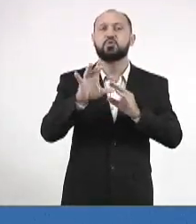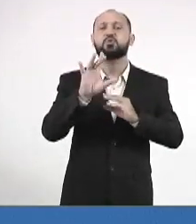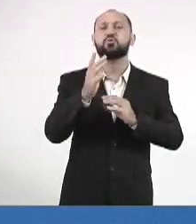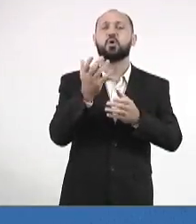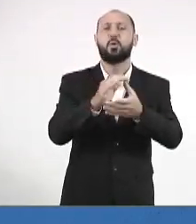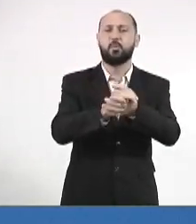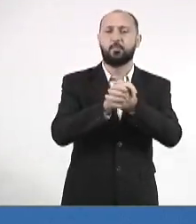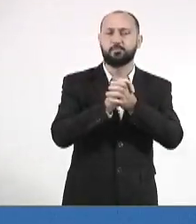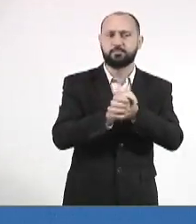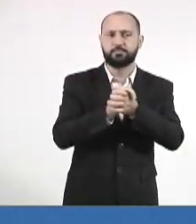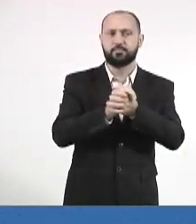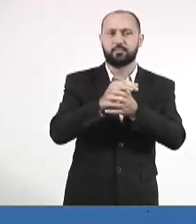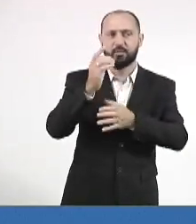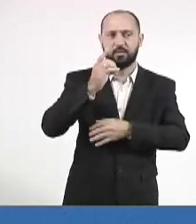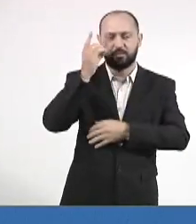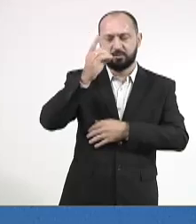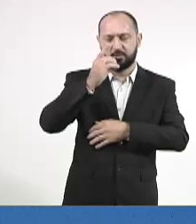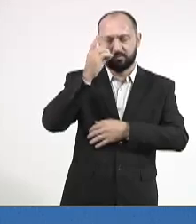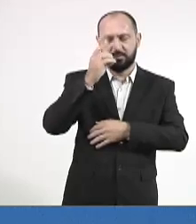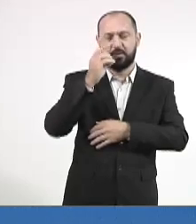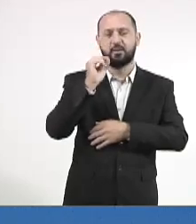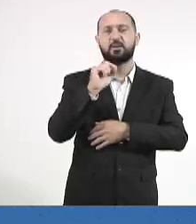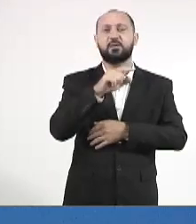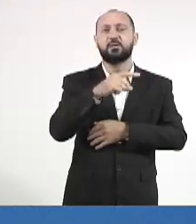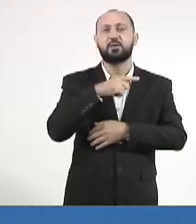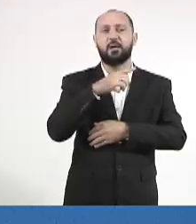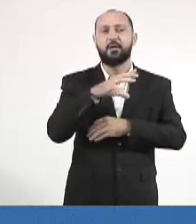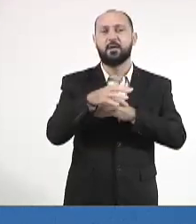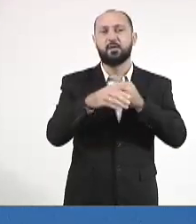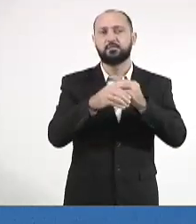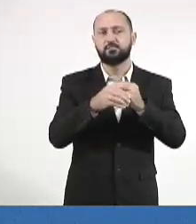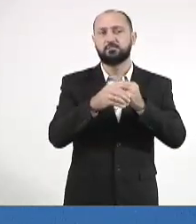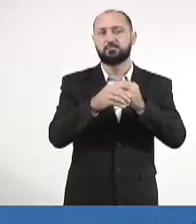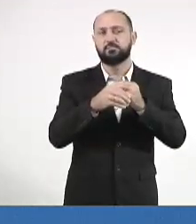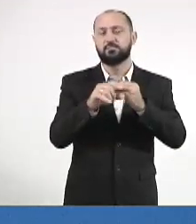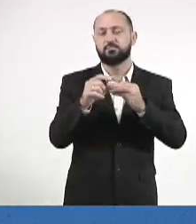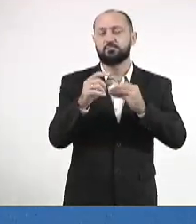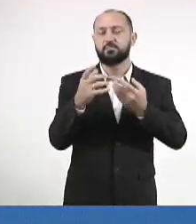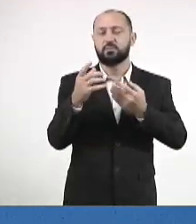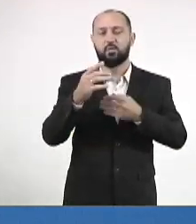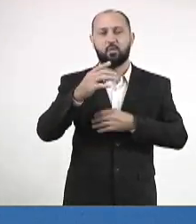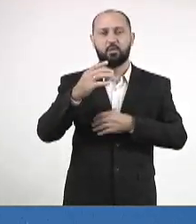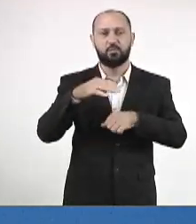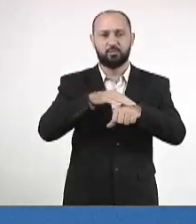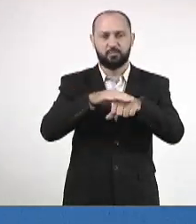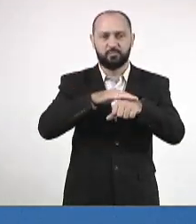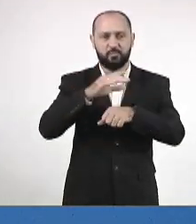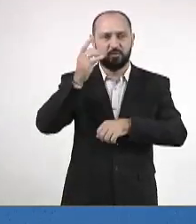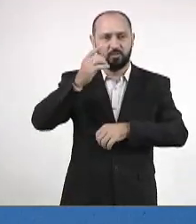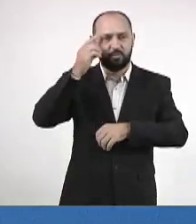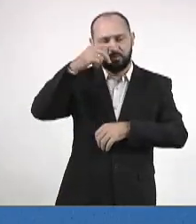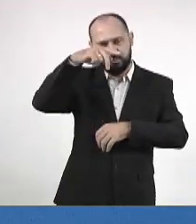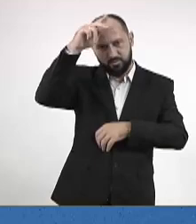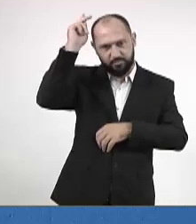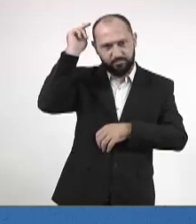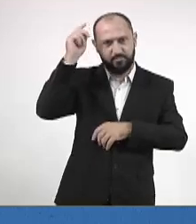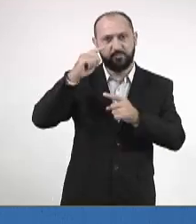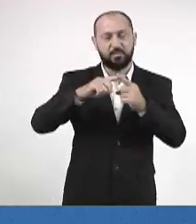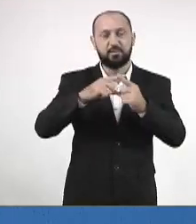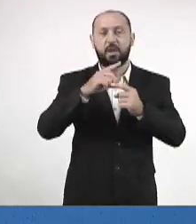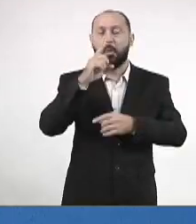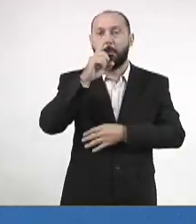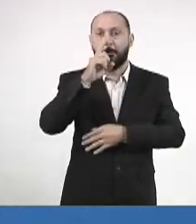cumprimentar a Vossa Excelência, deputado Paulo, que comentando aqui de pé de ouvido com o deputado Paulo Corrêa, que além dos